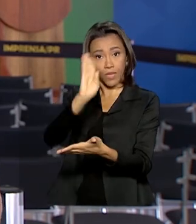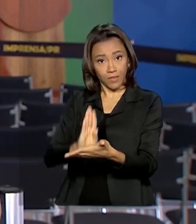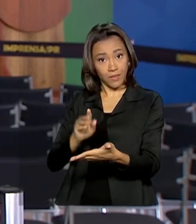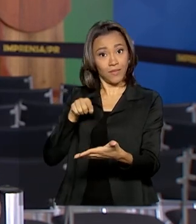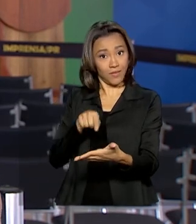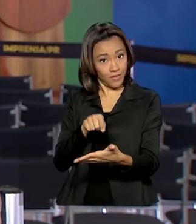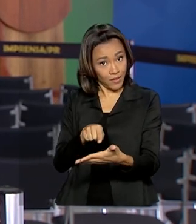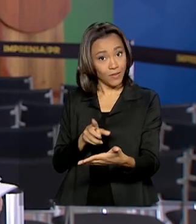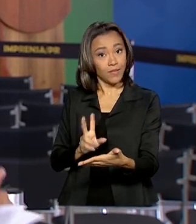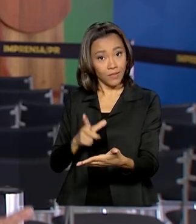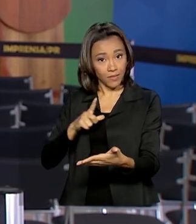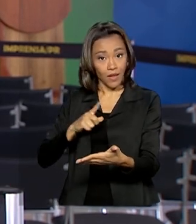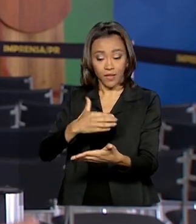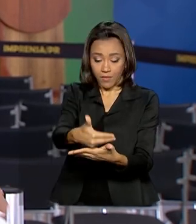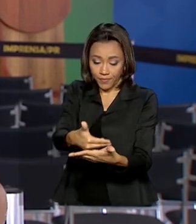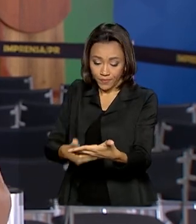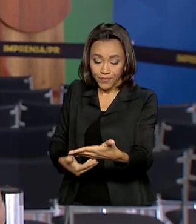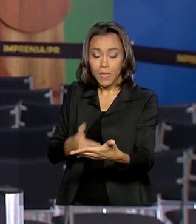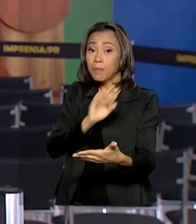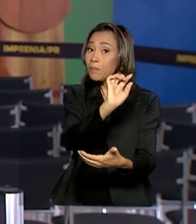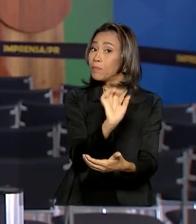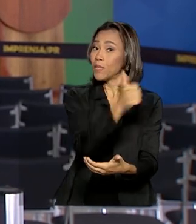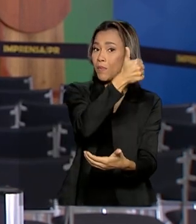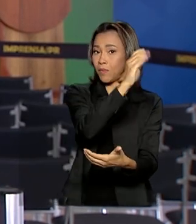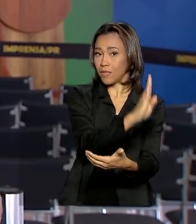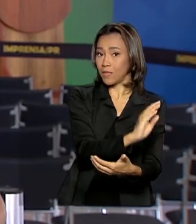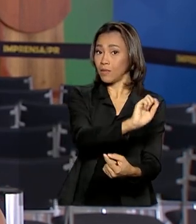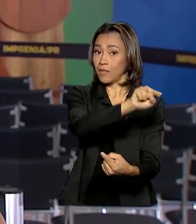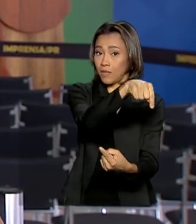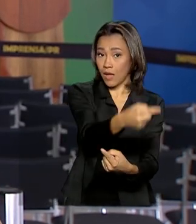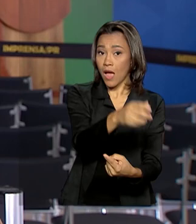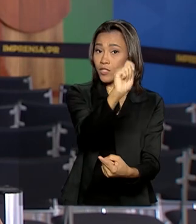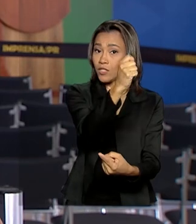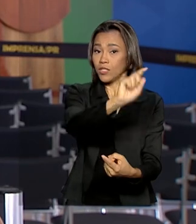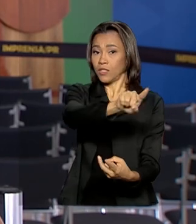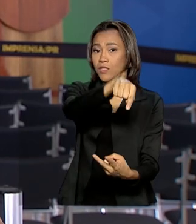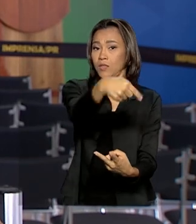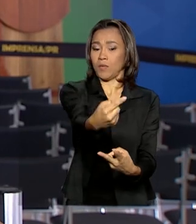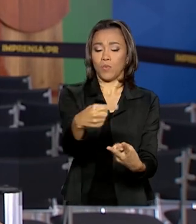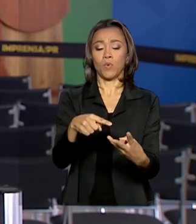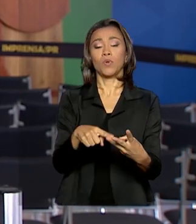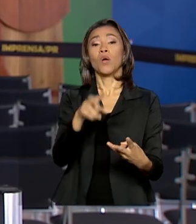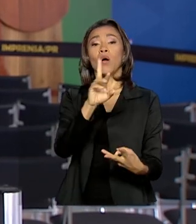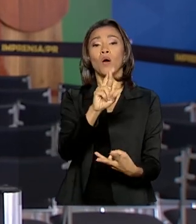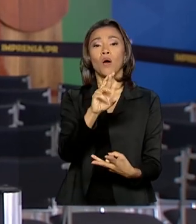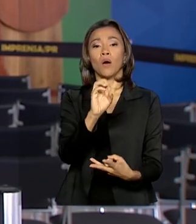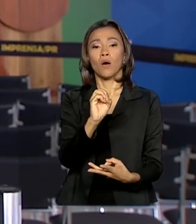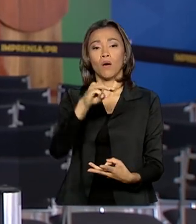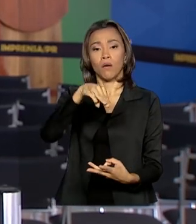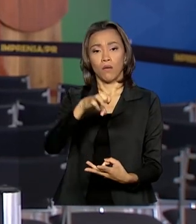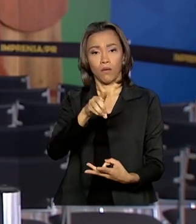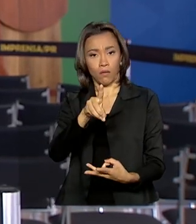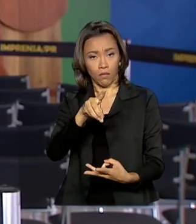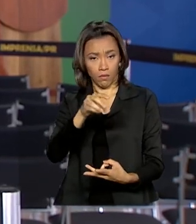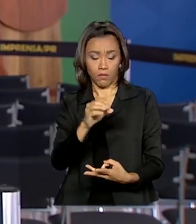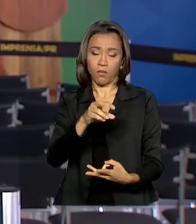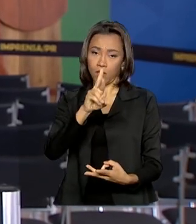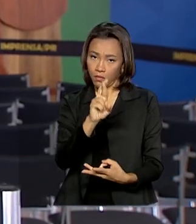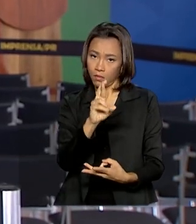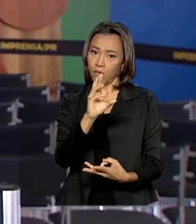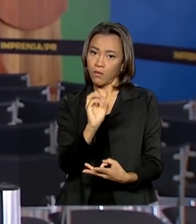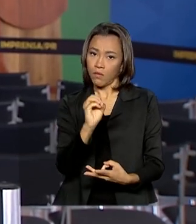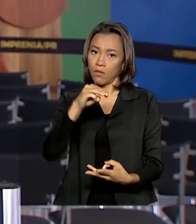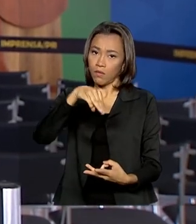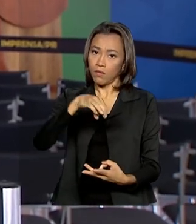que a gente tem preferência em relação à Argentina e também à Romênia. Essa notícia foi comemorada nas redes sociais pelo ministro de Relações Exteriores,